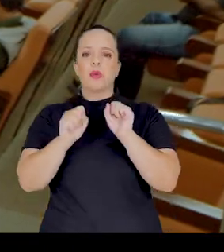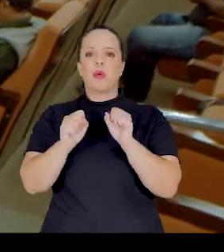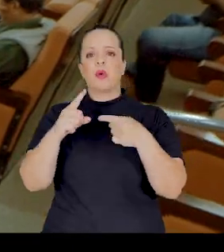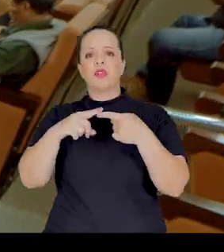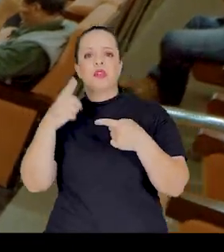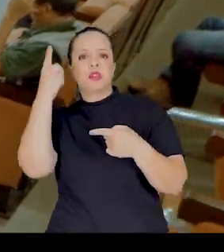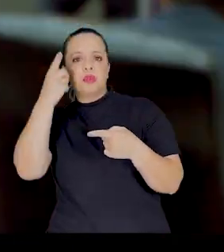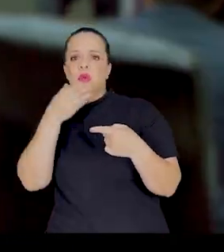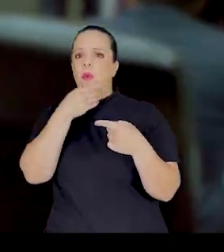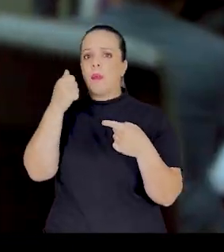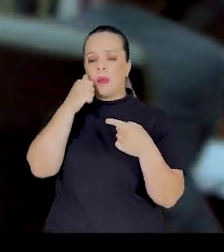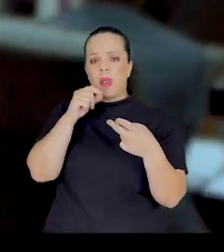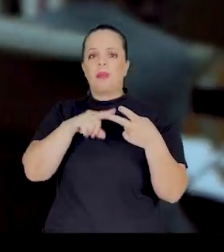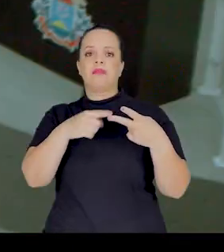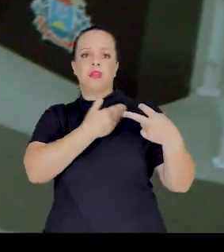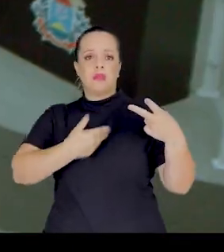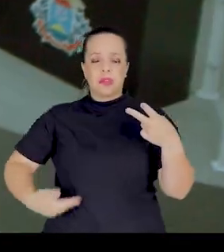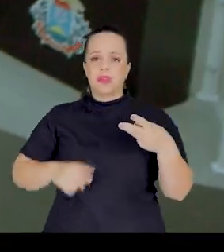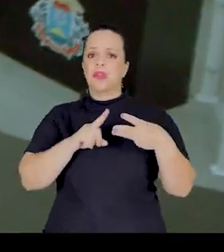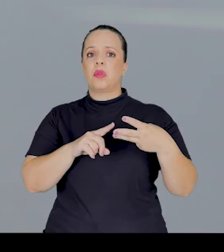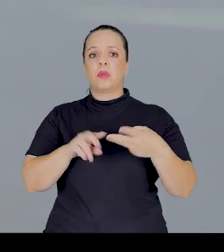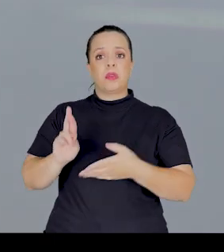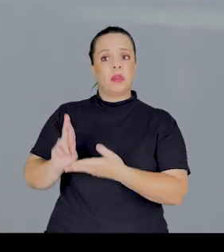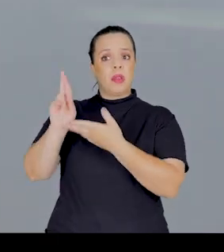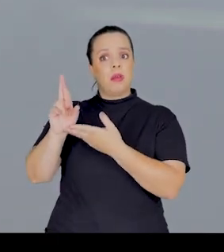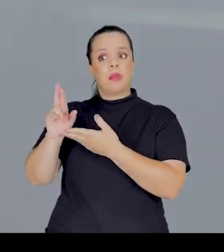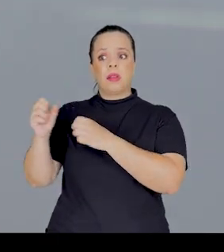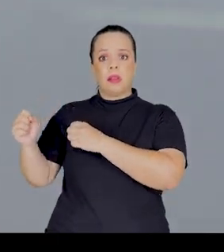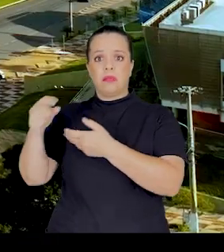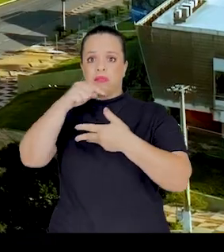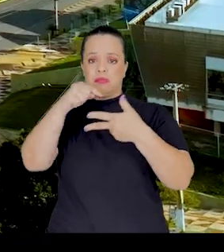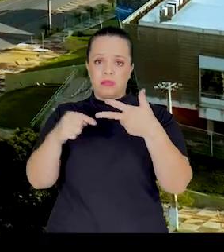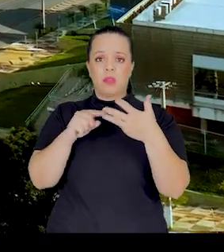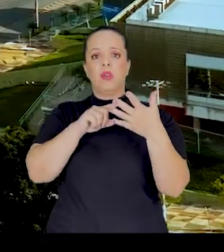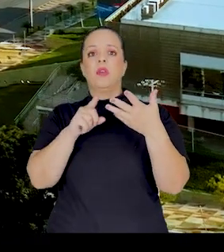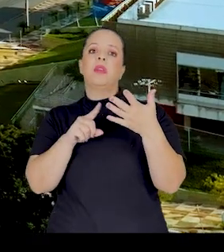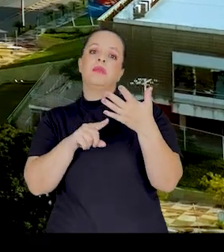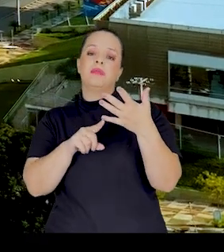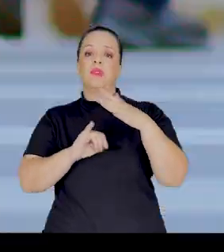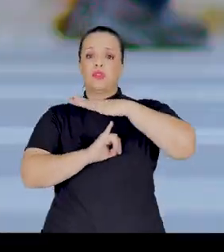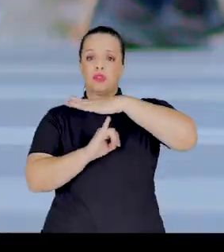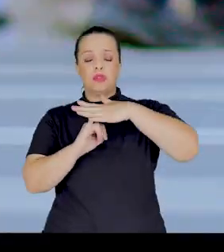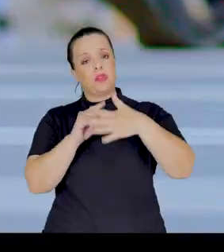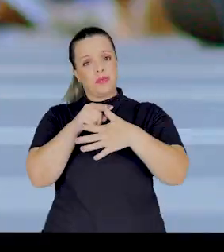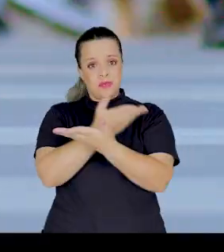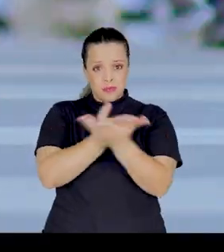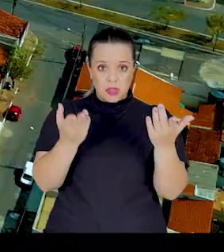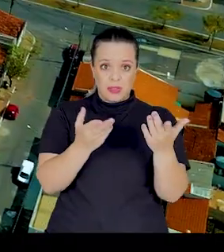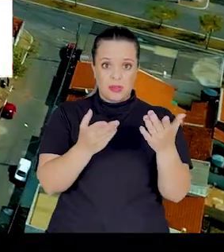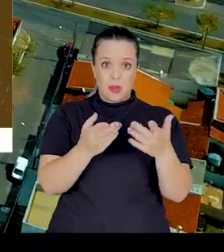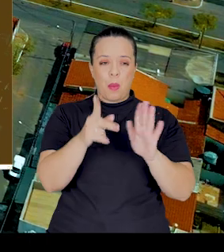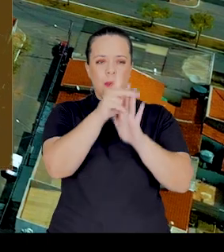propostos pelos deputados e deputada, pelo governador, por representantes de outros poderes e instituições. E por você também.